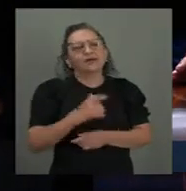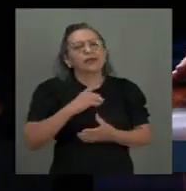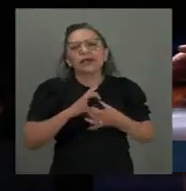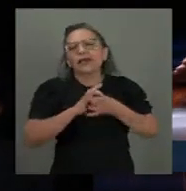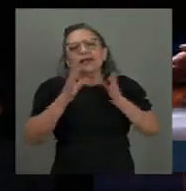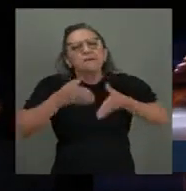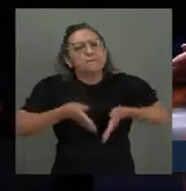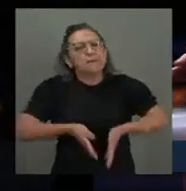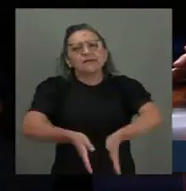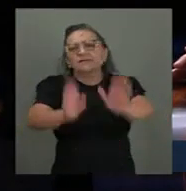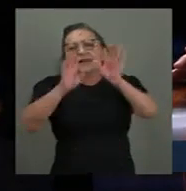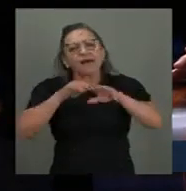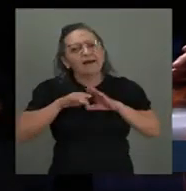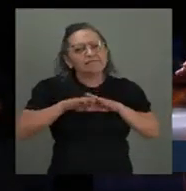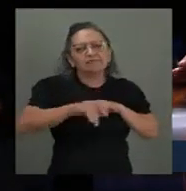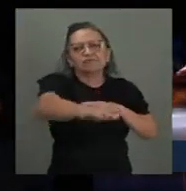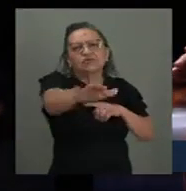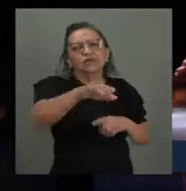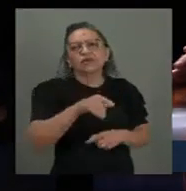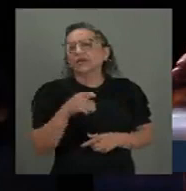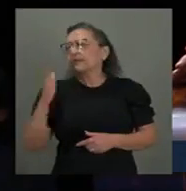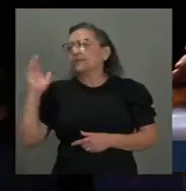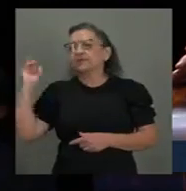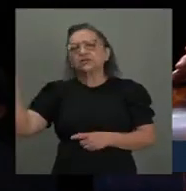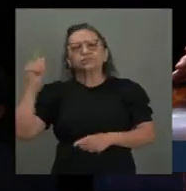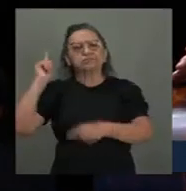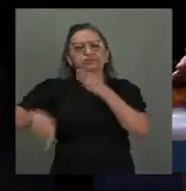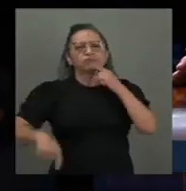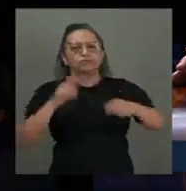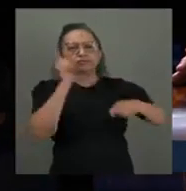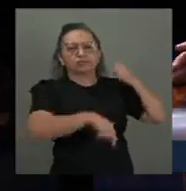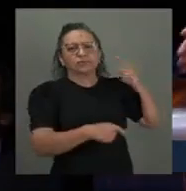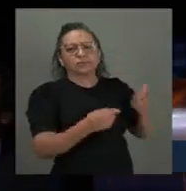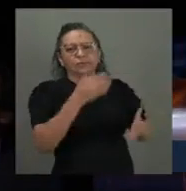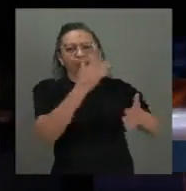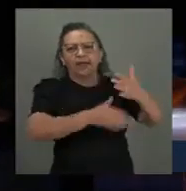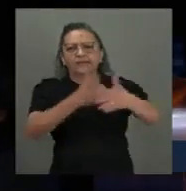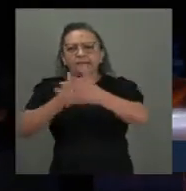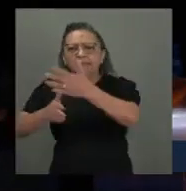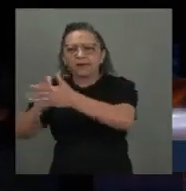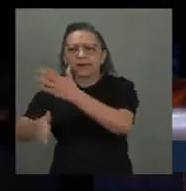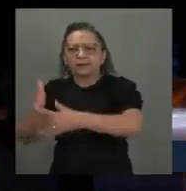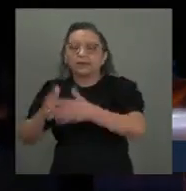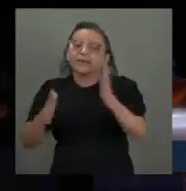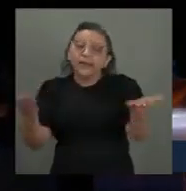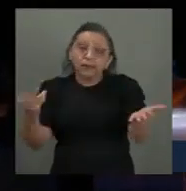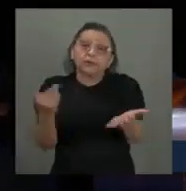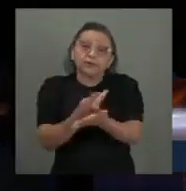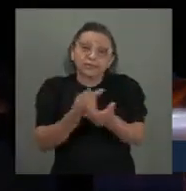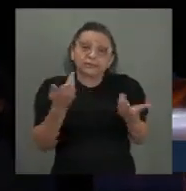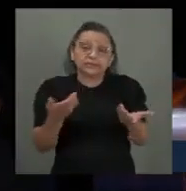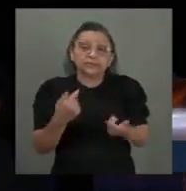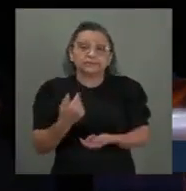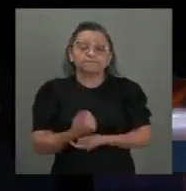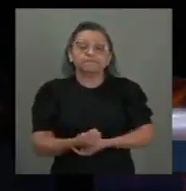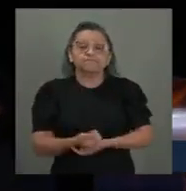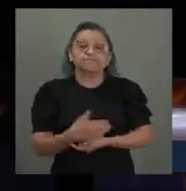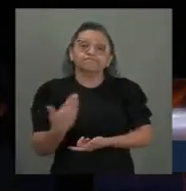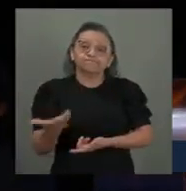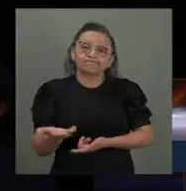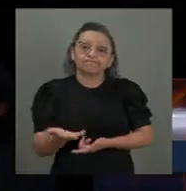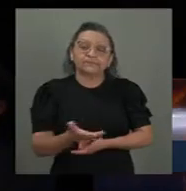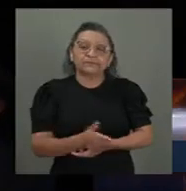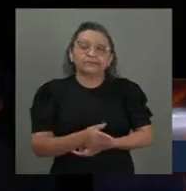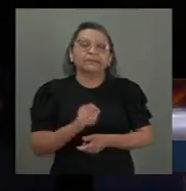Eu só queria passar e vocês não deixaram eu passar. E aí acontece o que acontece e o culpado para muitos